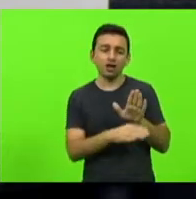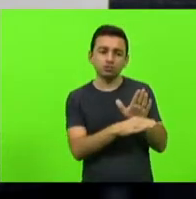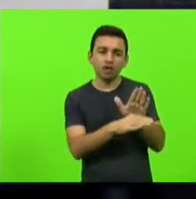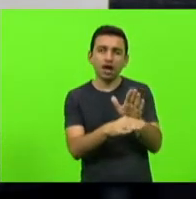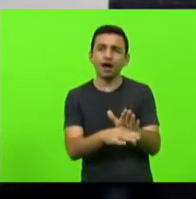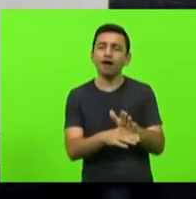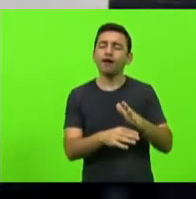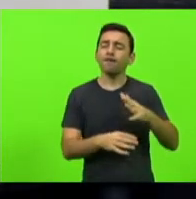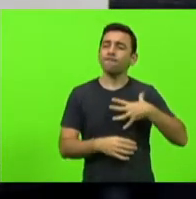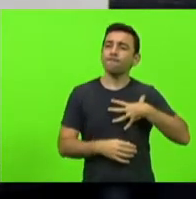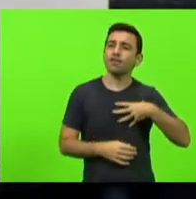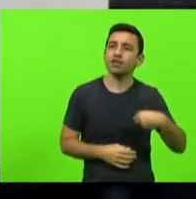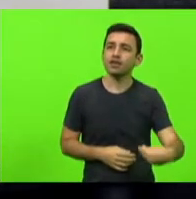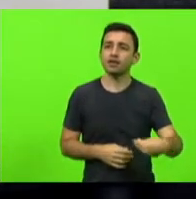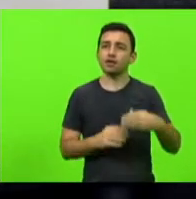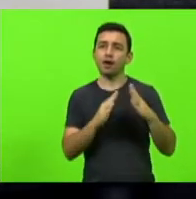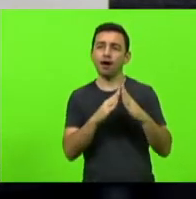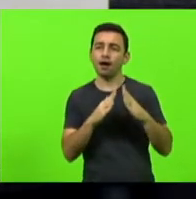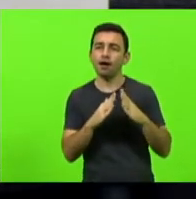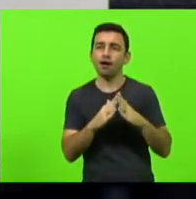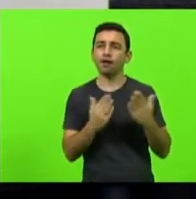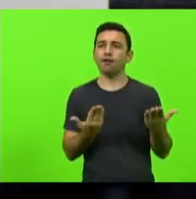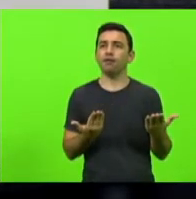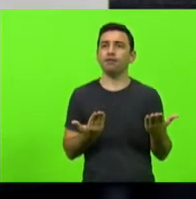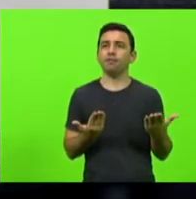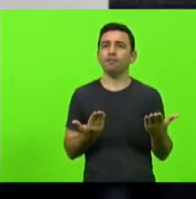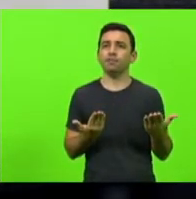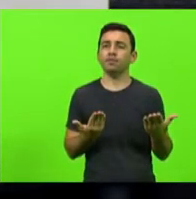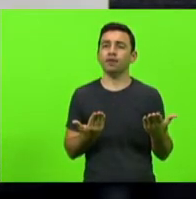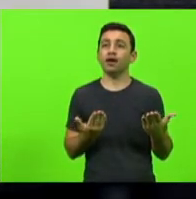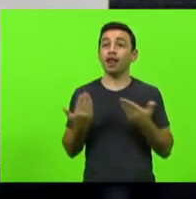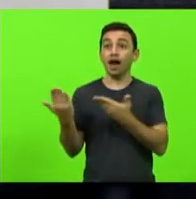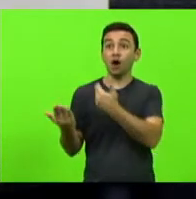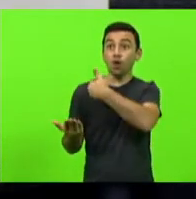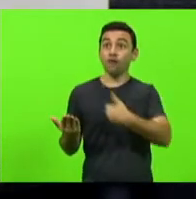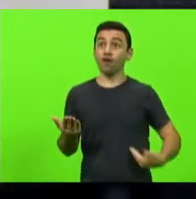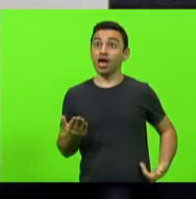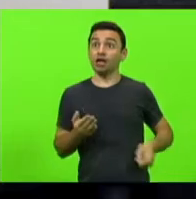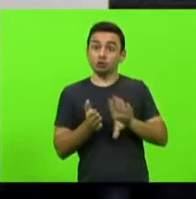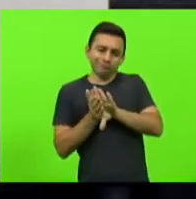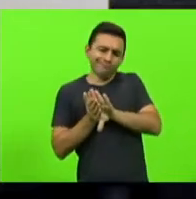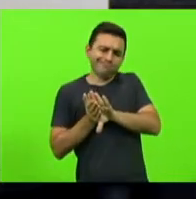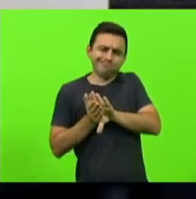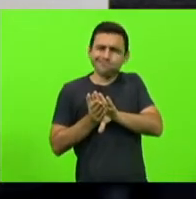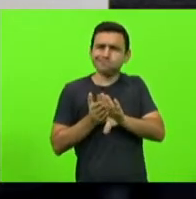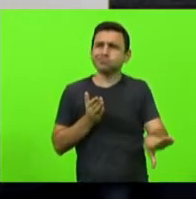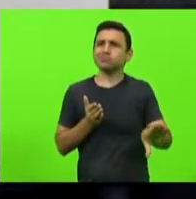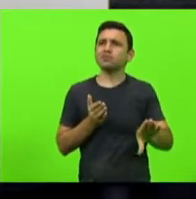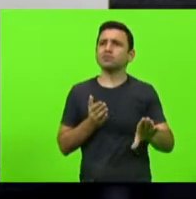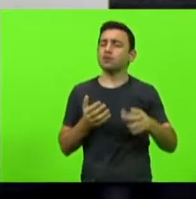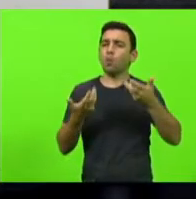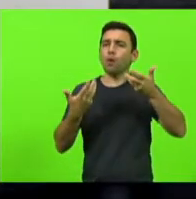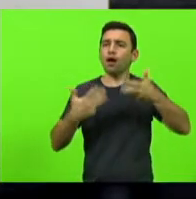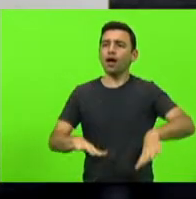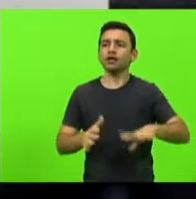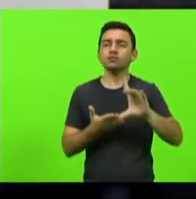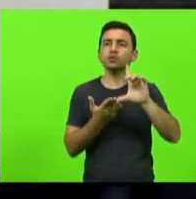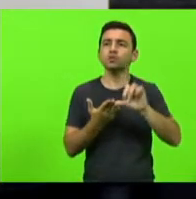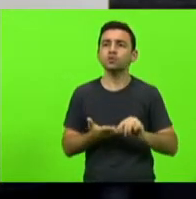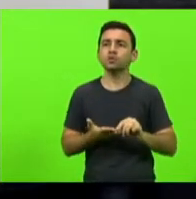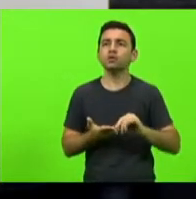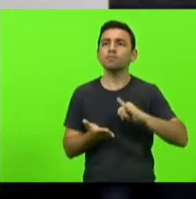alimentar sua casa e o que o governo faz? Rejeita a redução de impostos sobre o leite e sobre o trigo